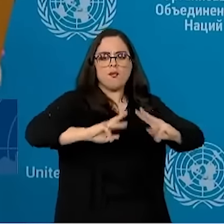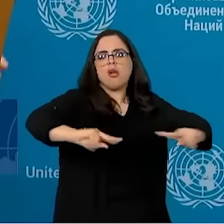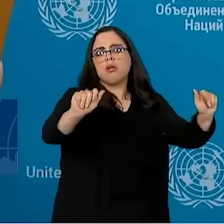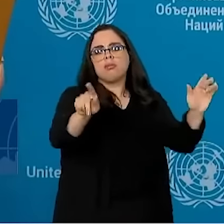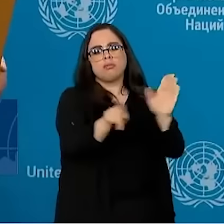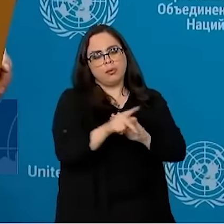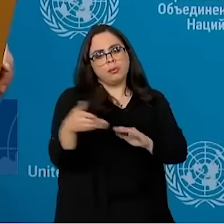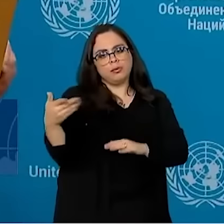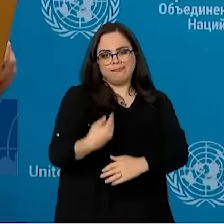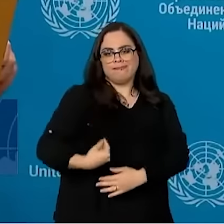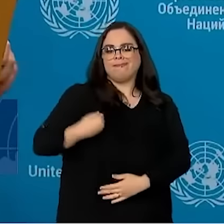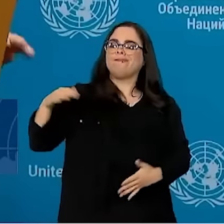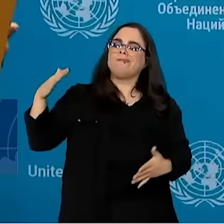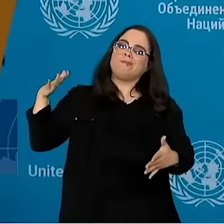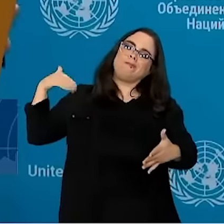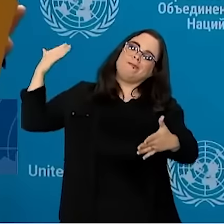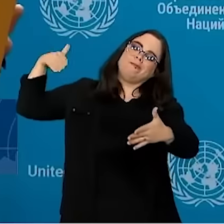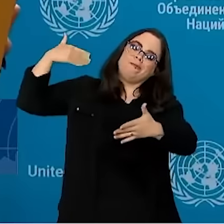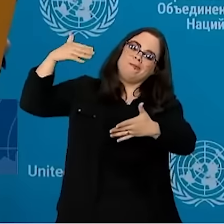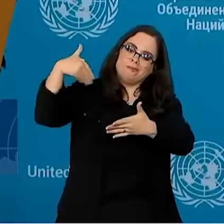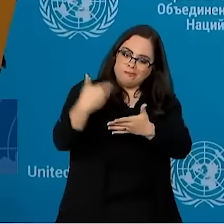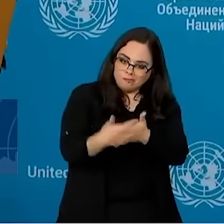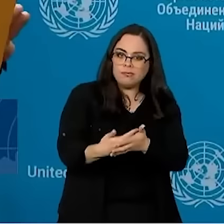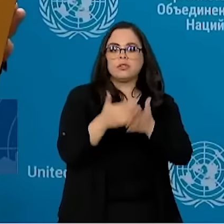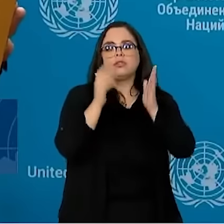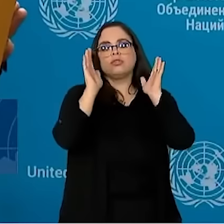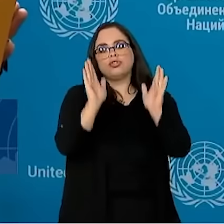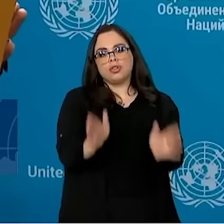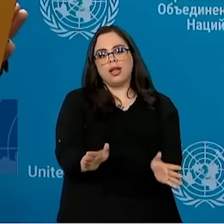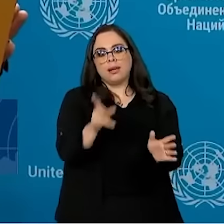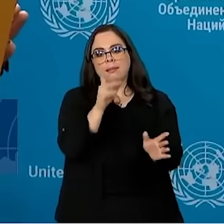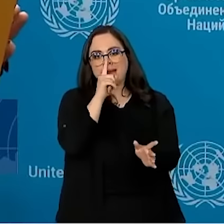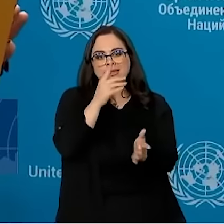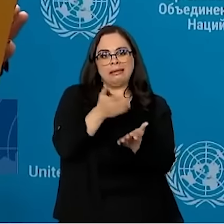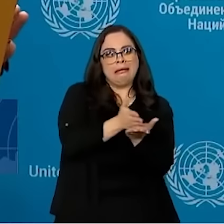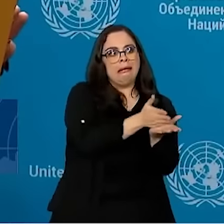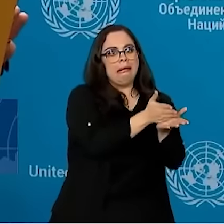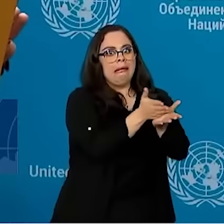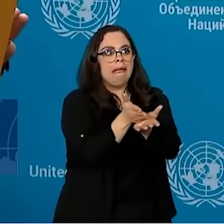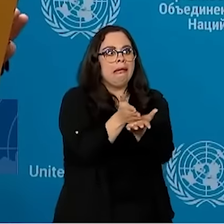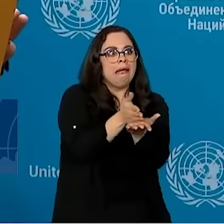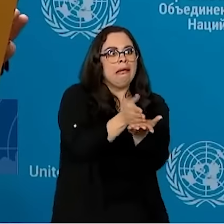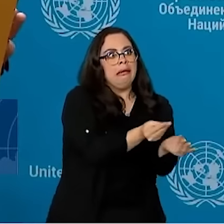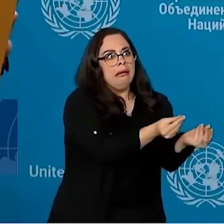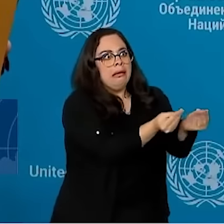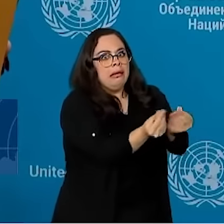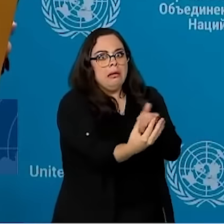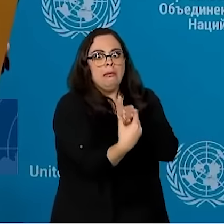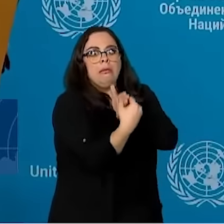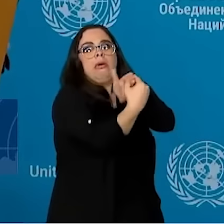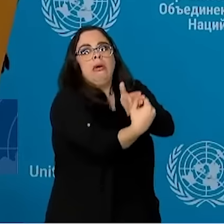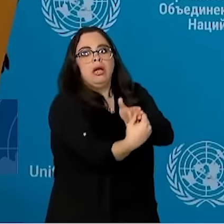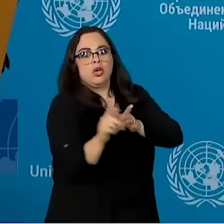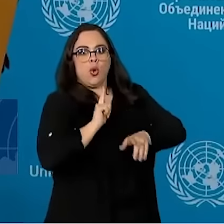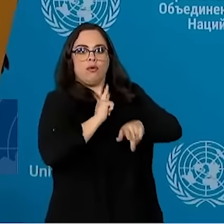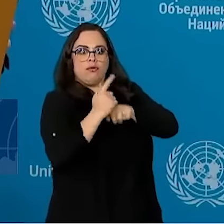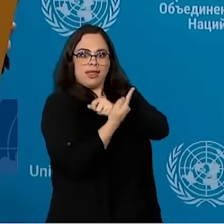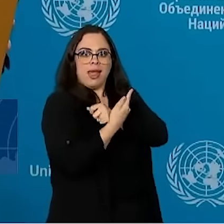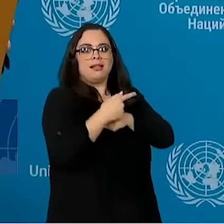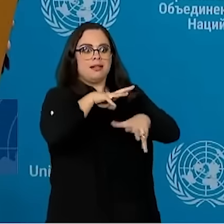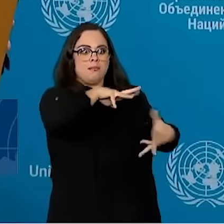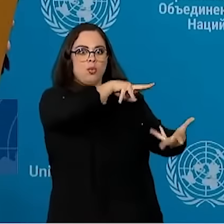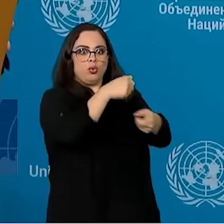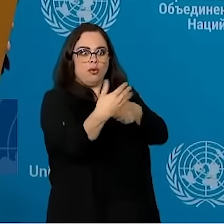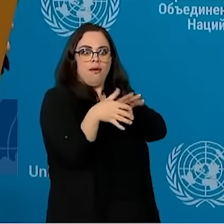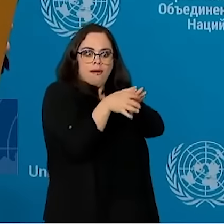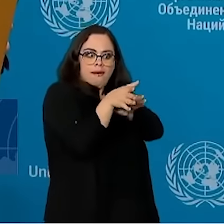hoje estão simplesmente à deriva porque não tem governança global no